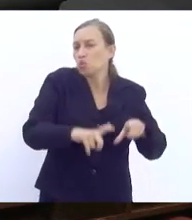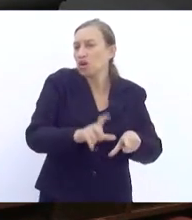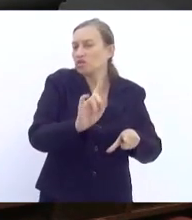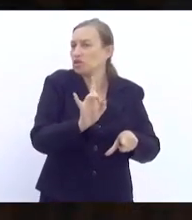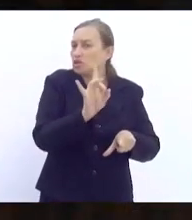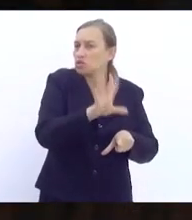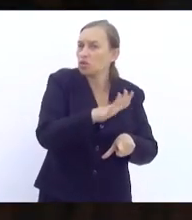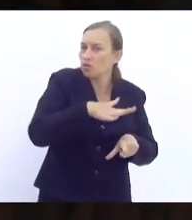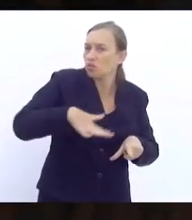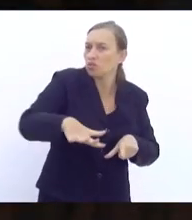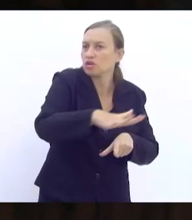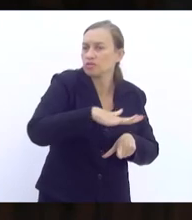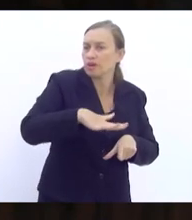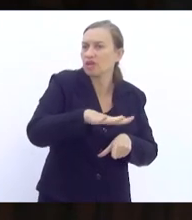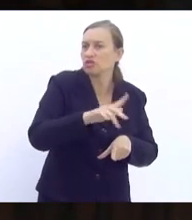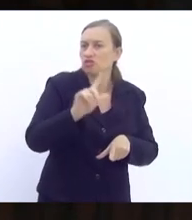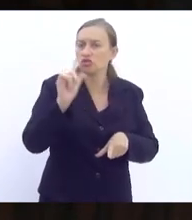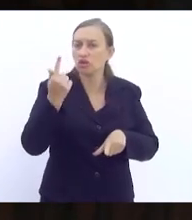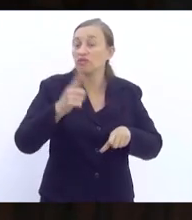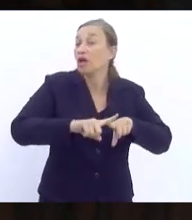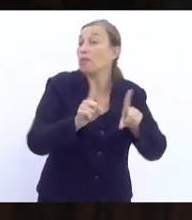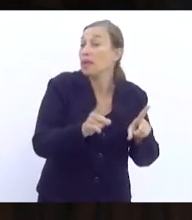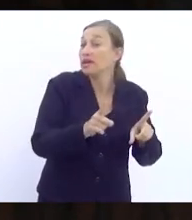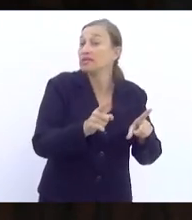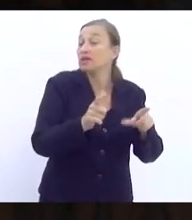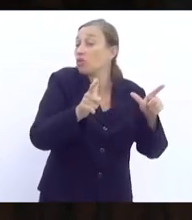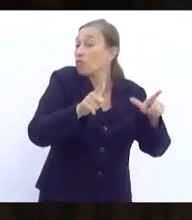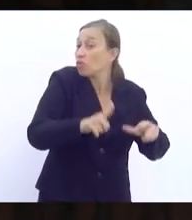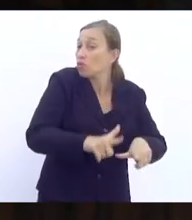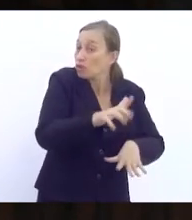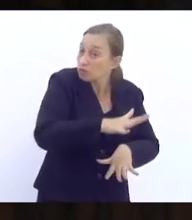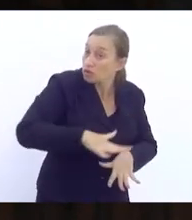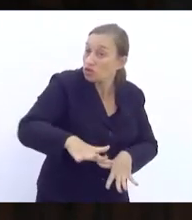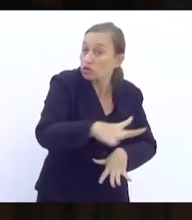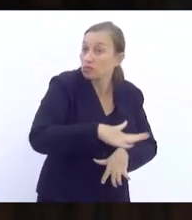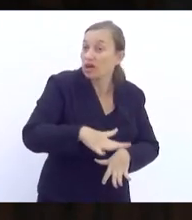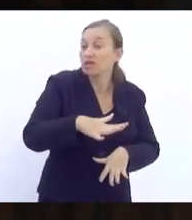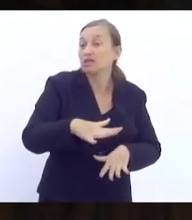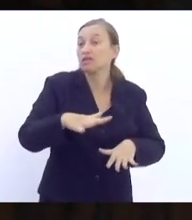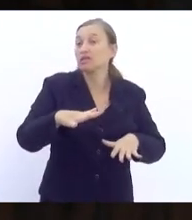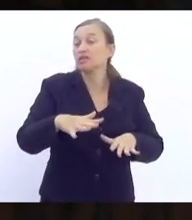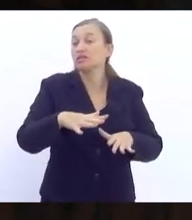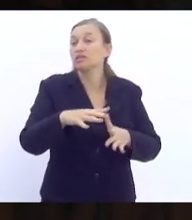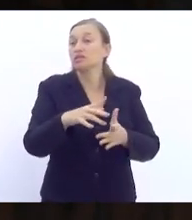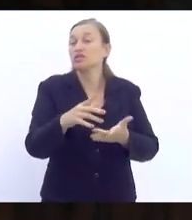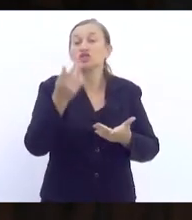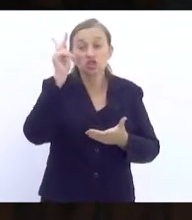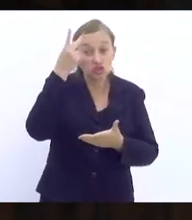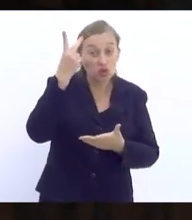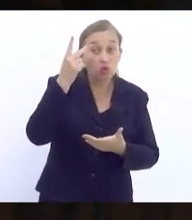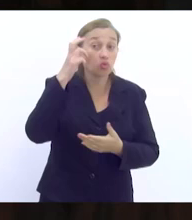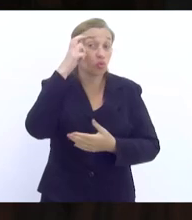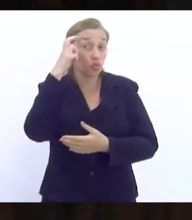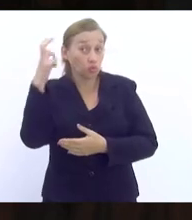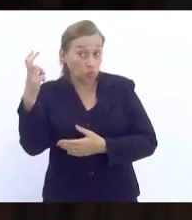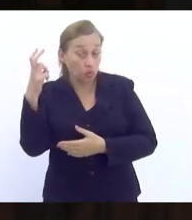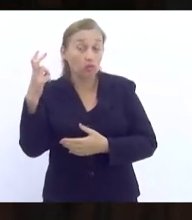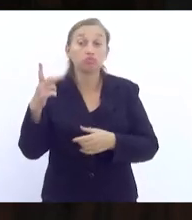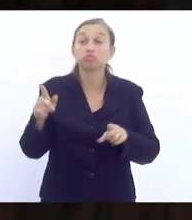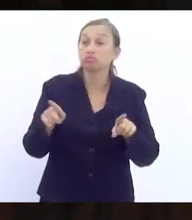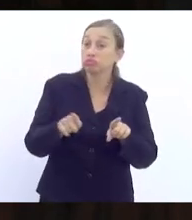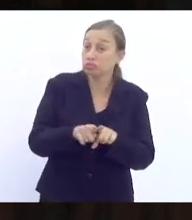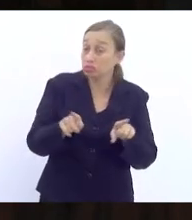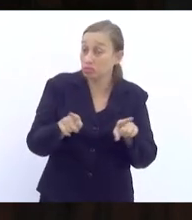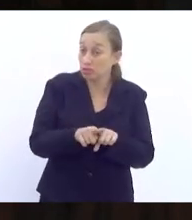espaço geográfico, mas é um espaço dinâmico, histórico, cultural e também